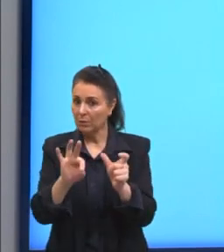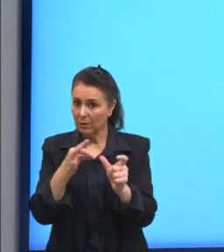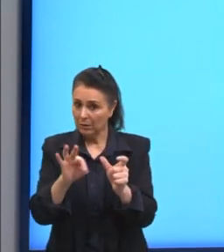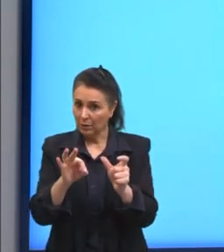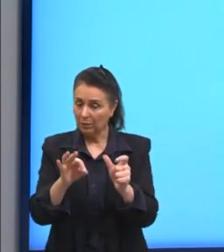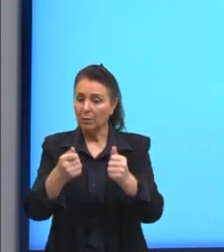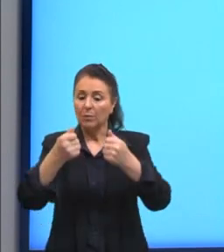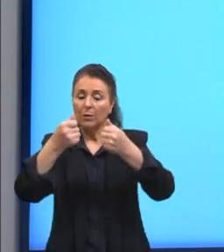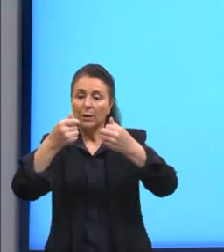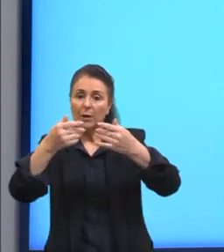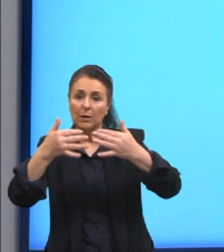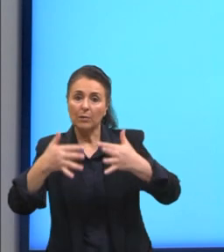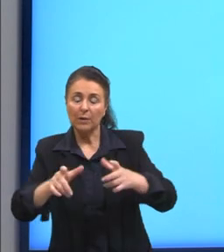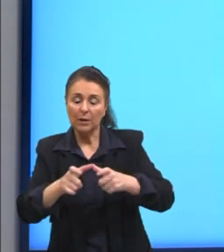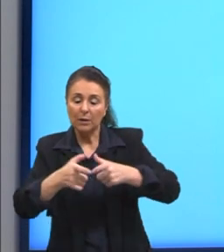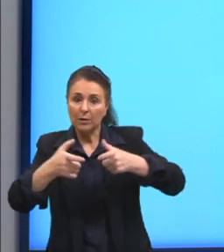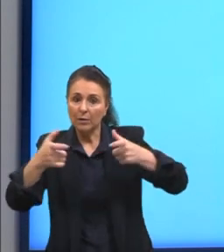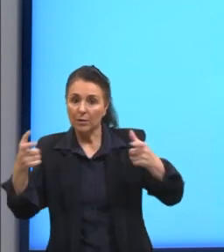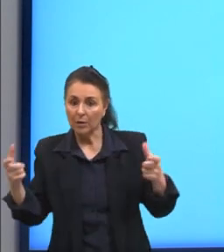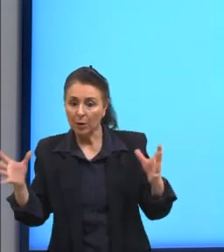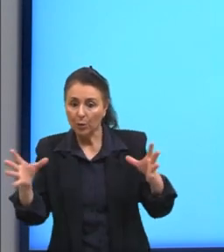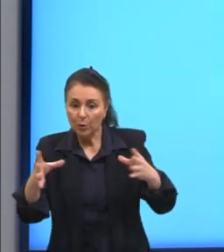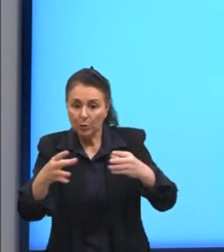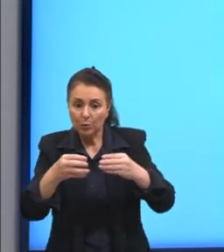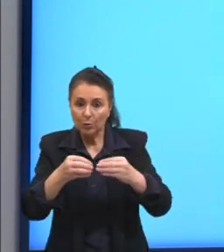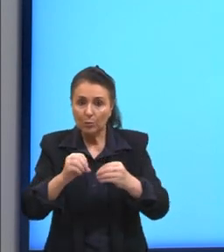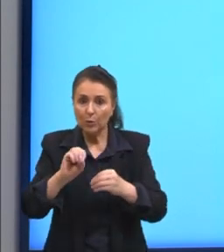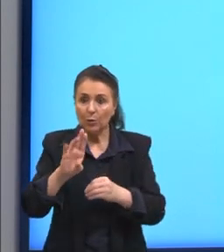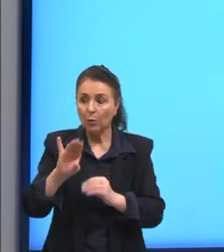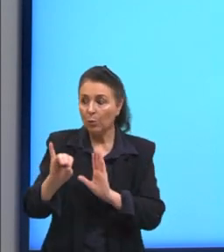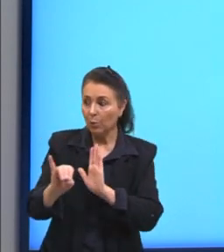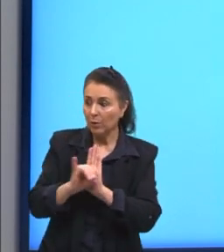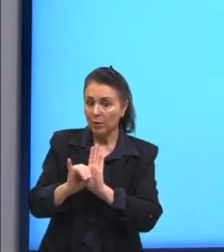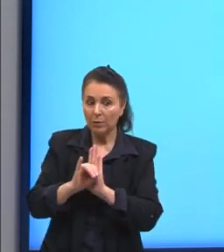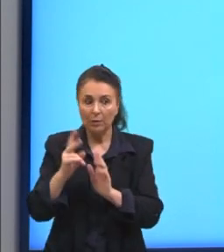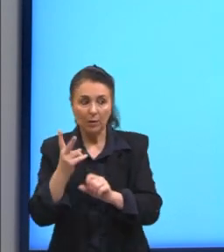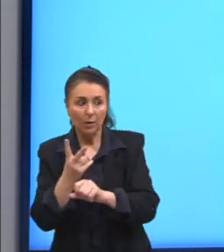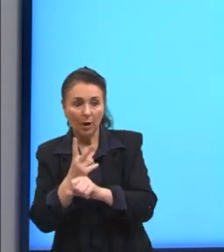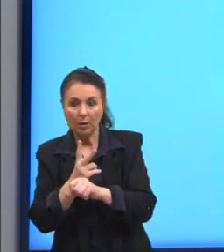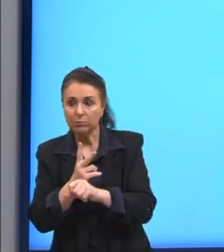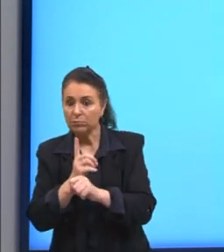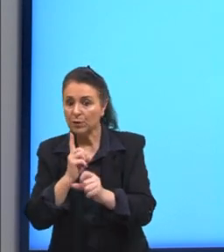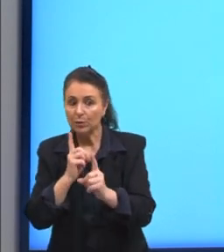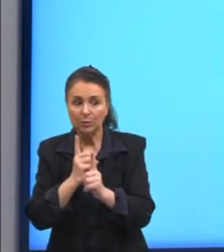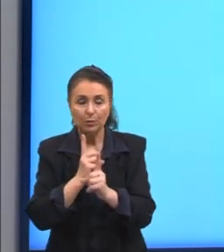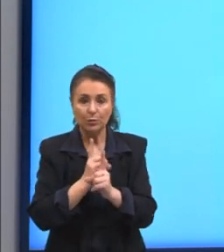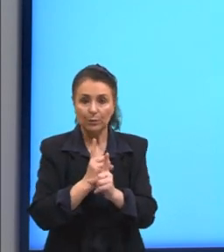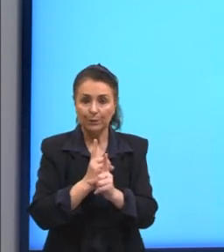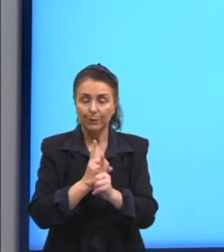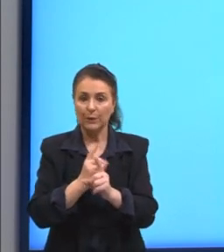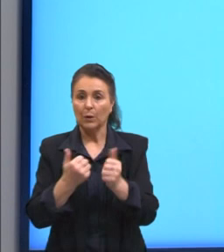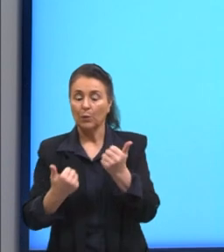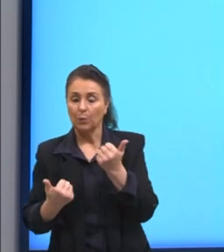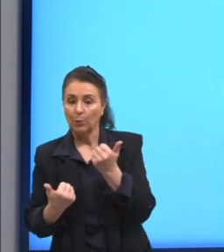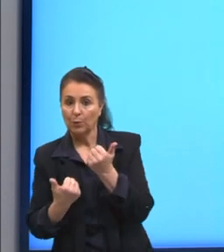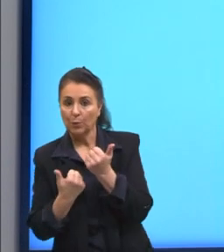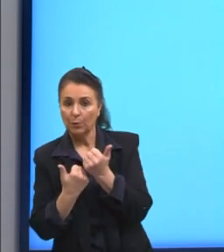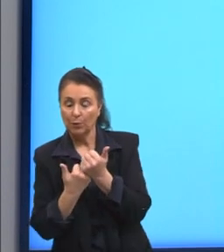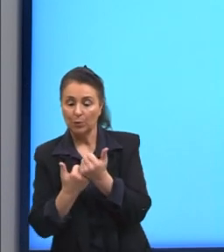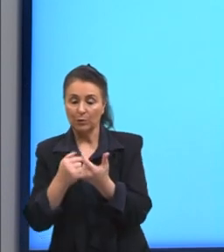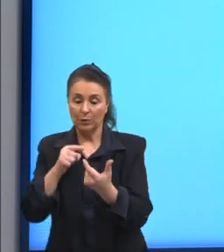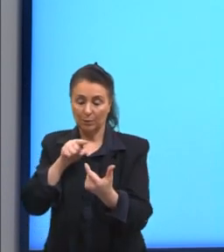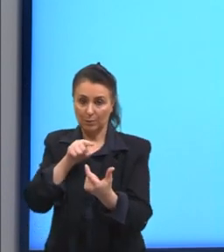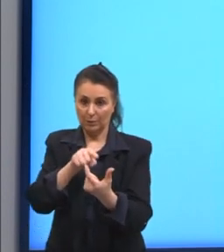explicar, ampliar, resumir ou identificar. Entre o aposto e o termo que ele se